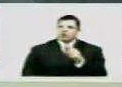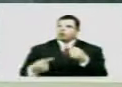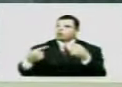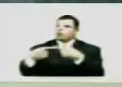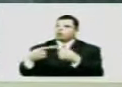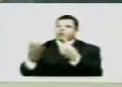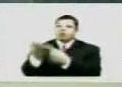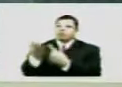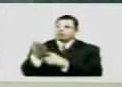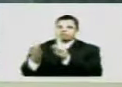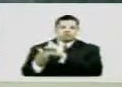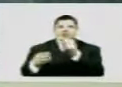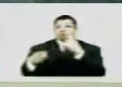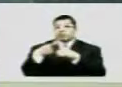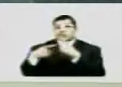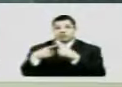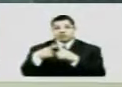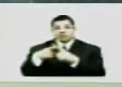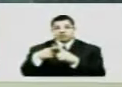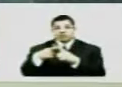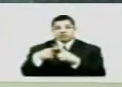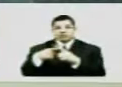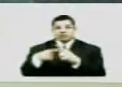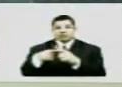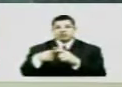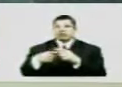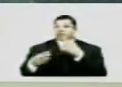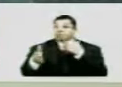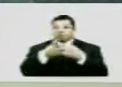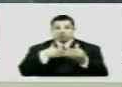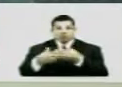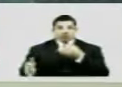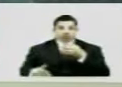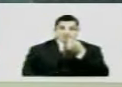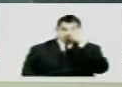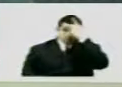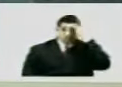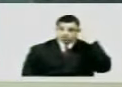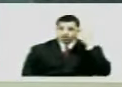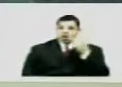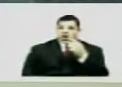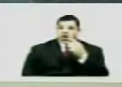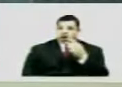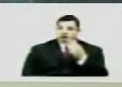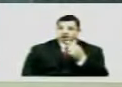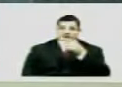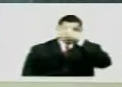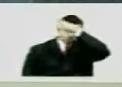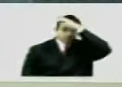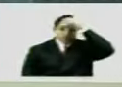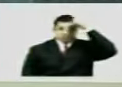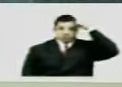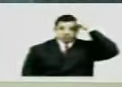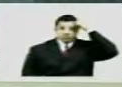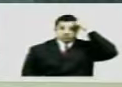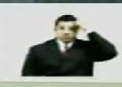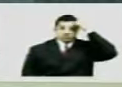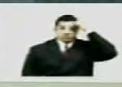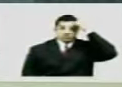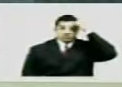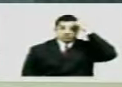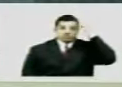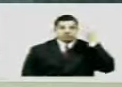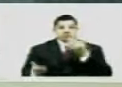E portanto Qualquer bandido hoje em Manaus Qualquer